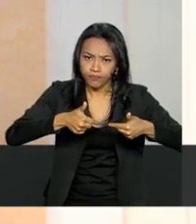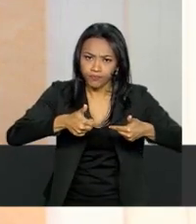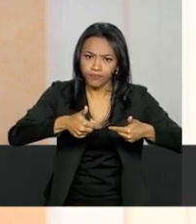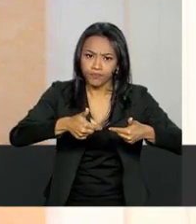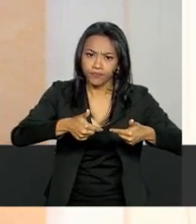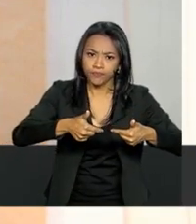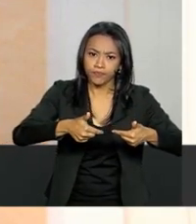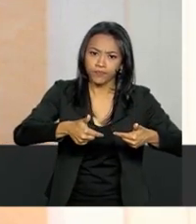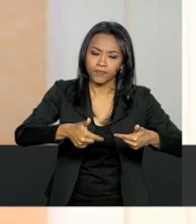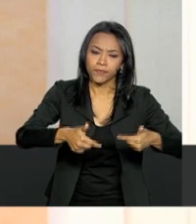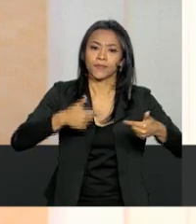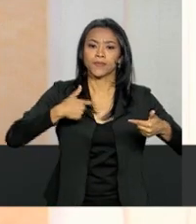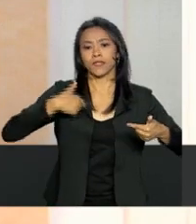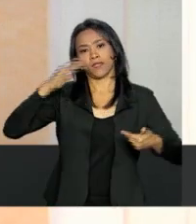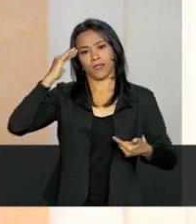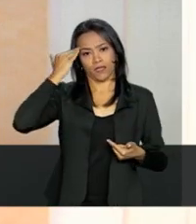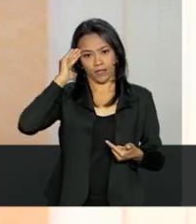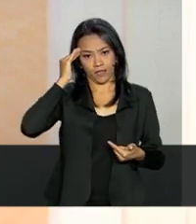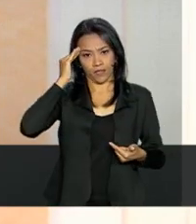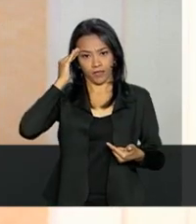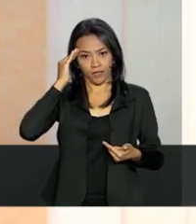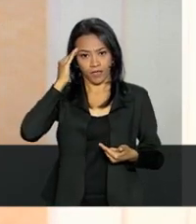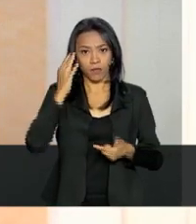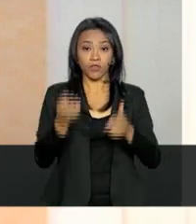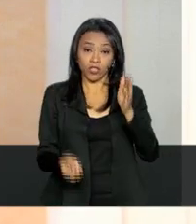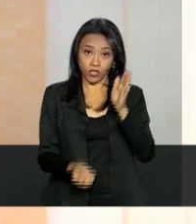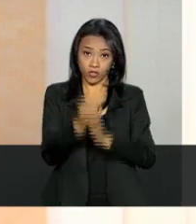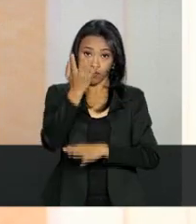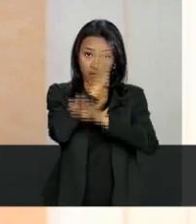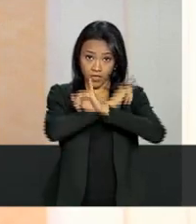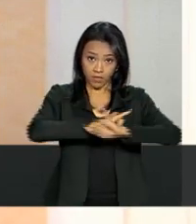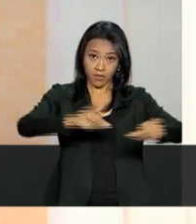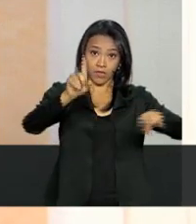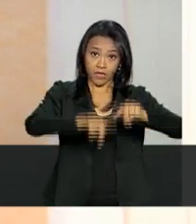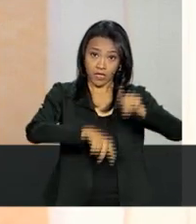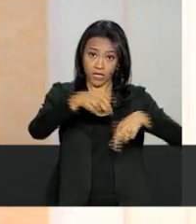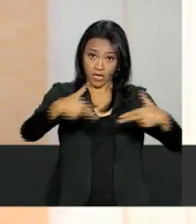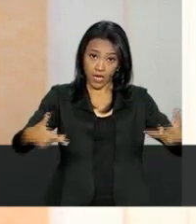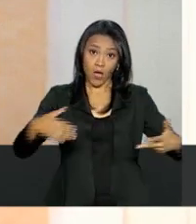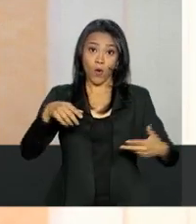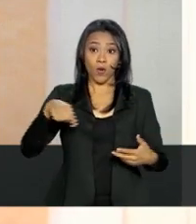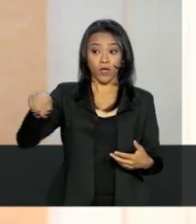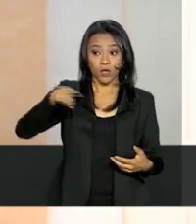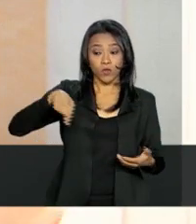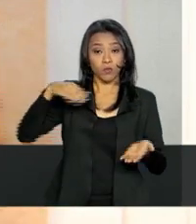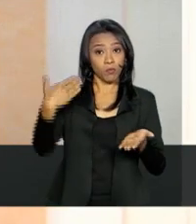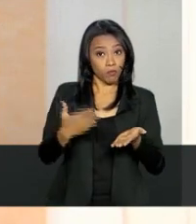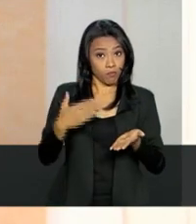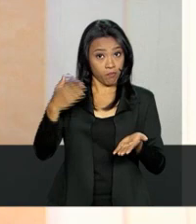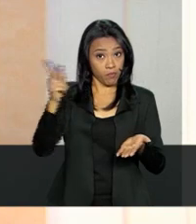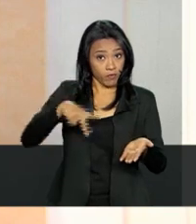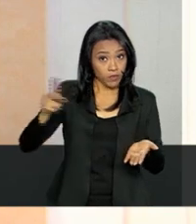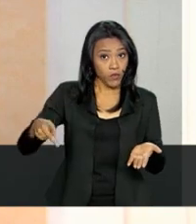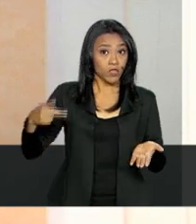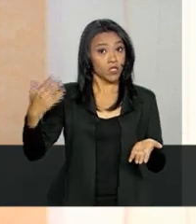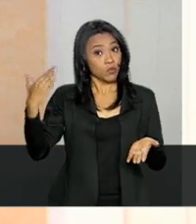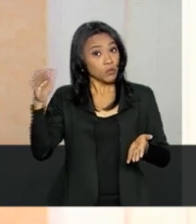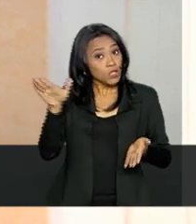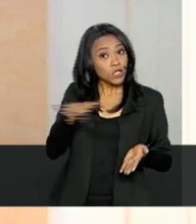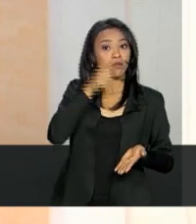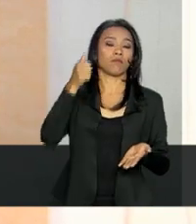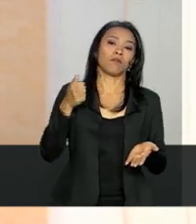entendemos pertinente lançar esse material para que o professor seja convocado nesse momento.